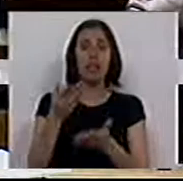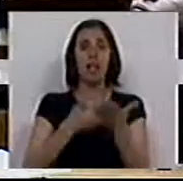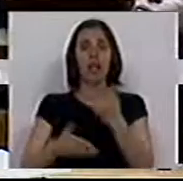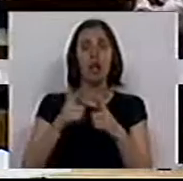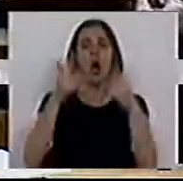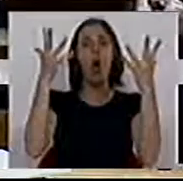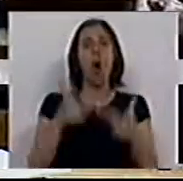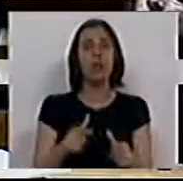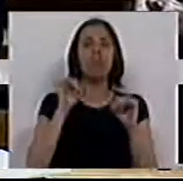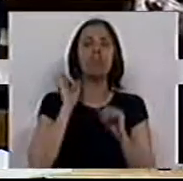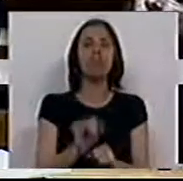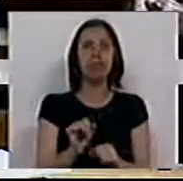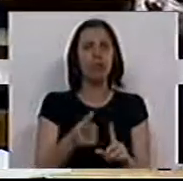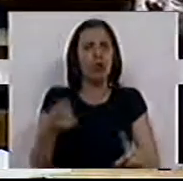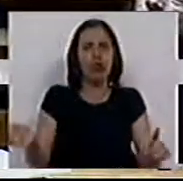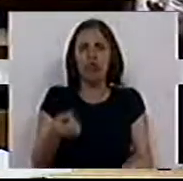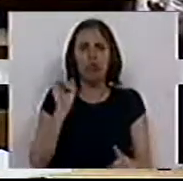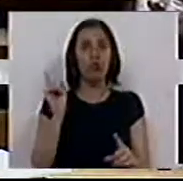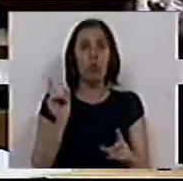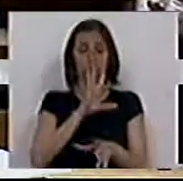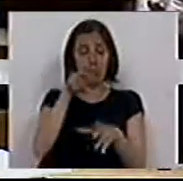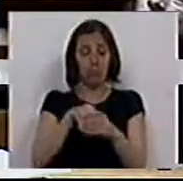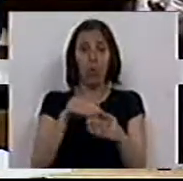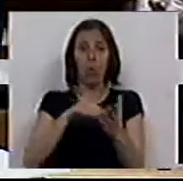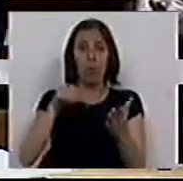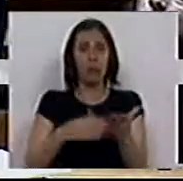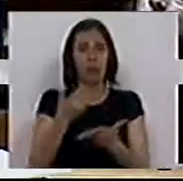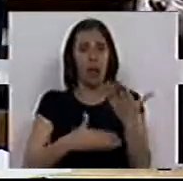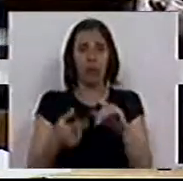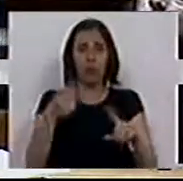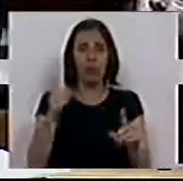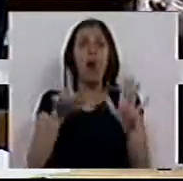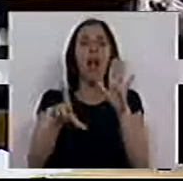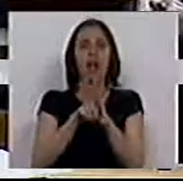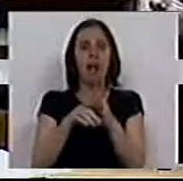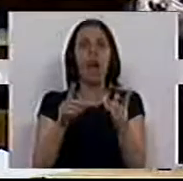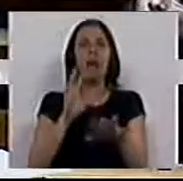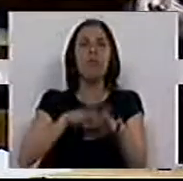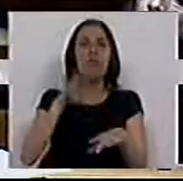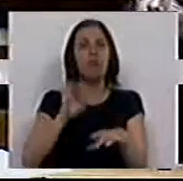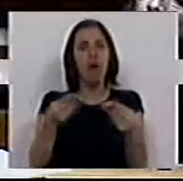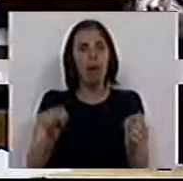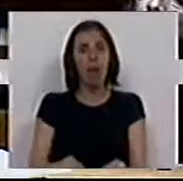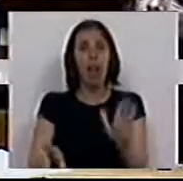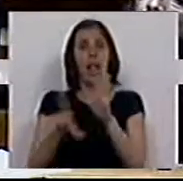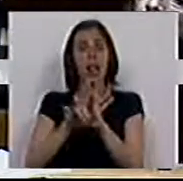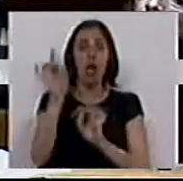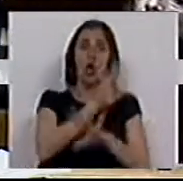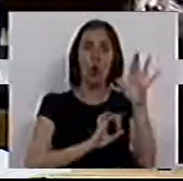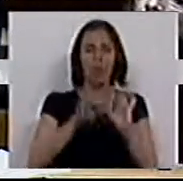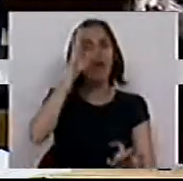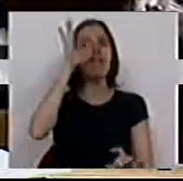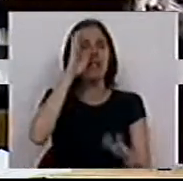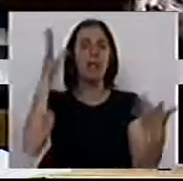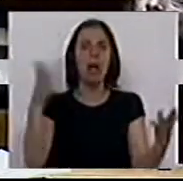orçamental, que é um tratado que nem sequer está instituído como tratado orçamental, foi uma lei feita à volta da lei europeia, porque